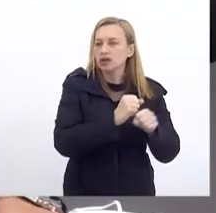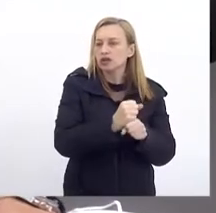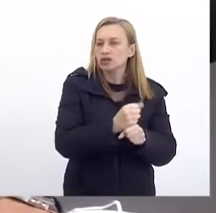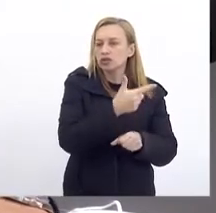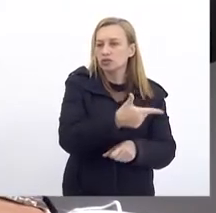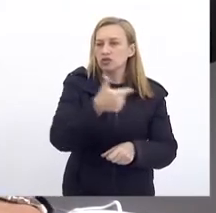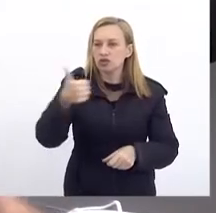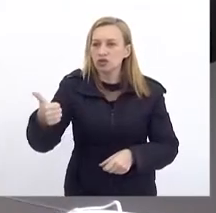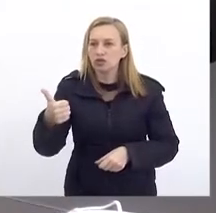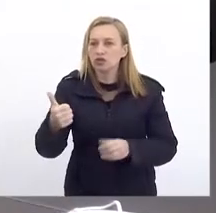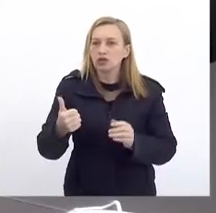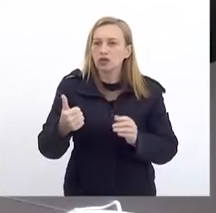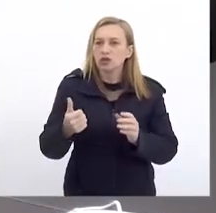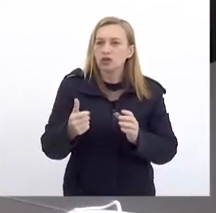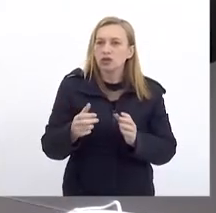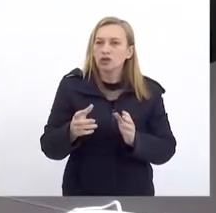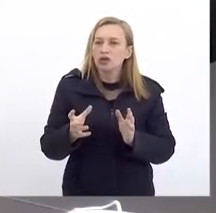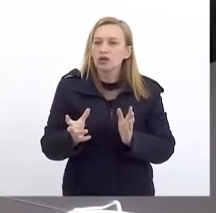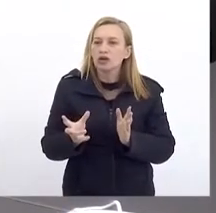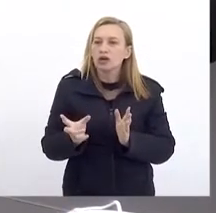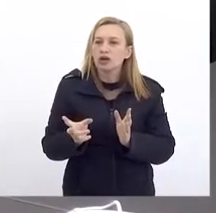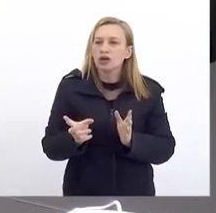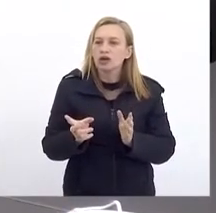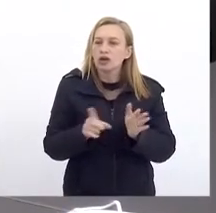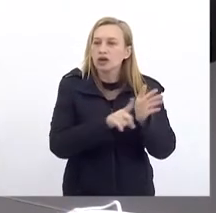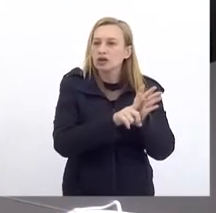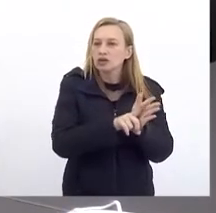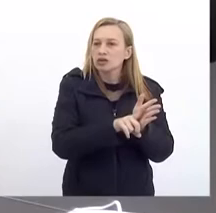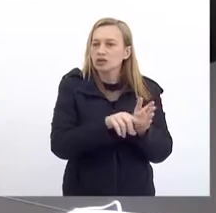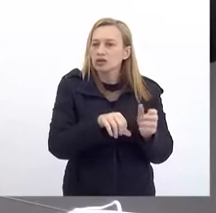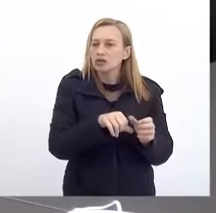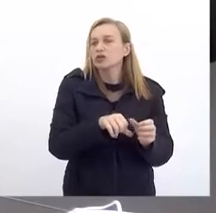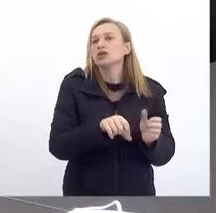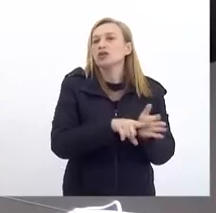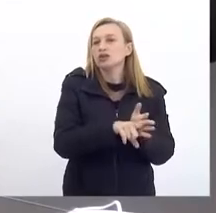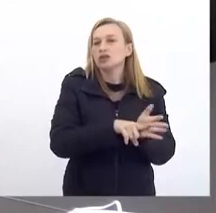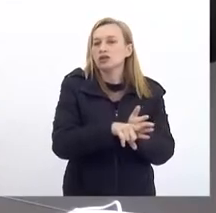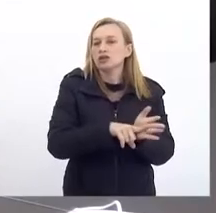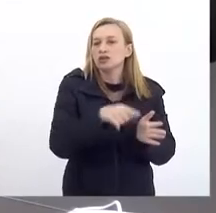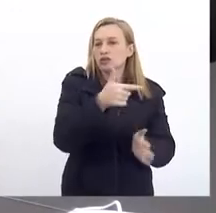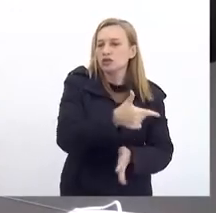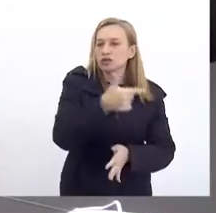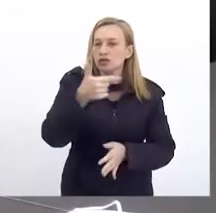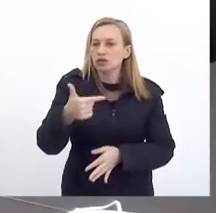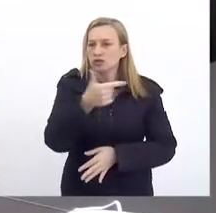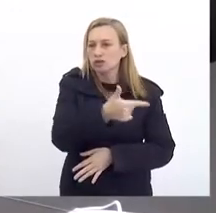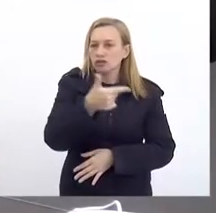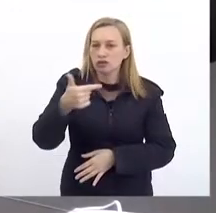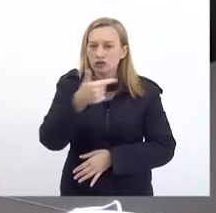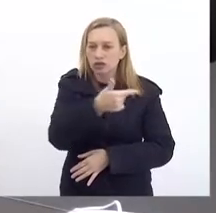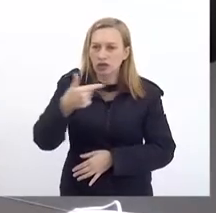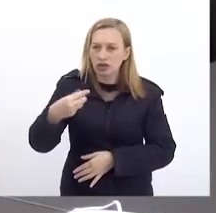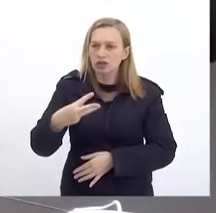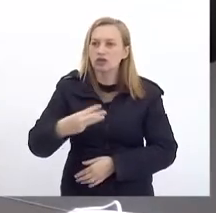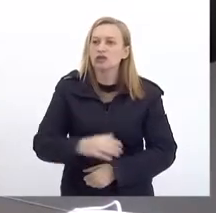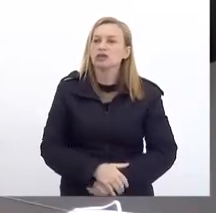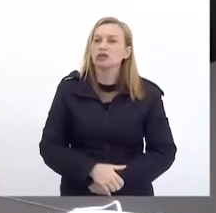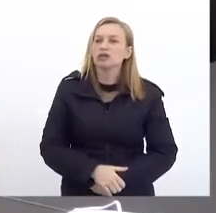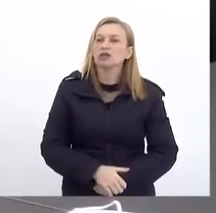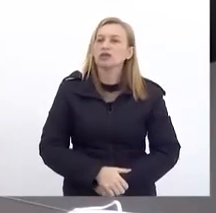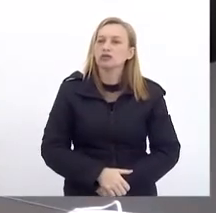Sobre a revisão do Plano Plurianual 2020-2023 Com a palavra o senhor secretário Nelson Rocha